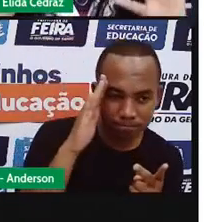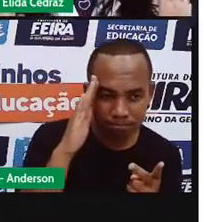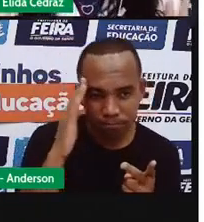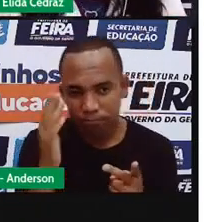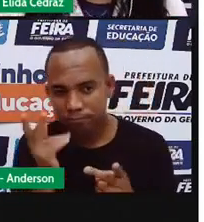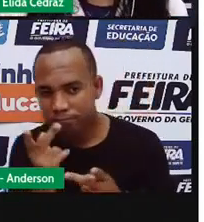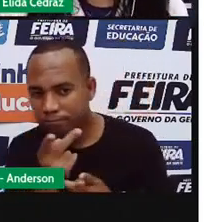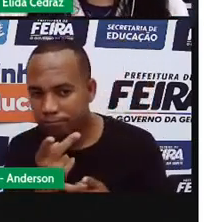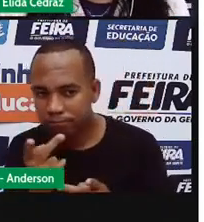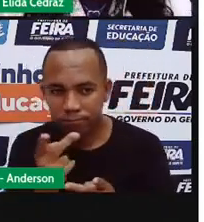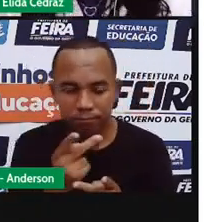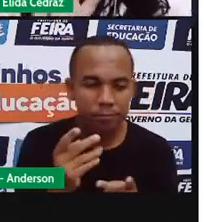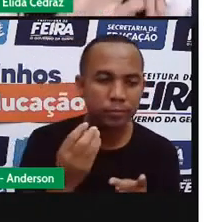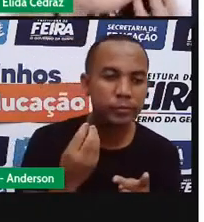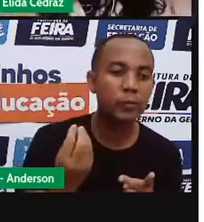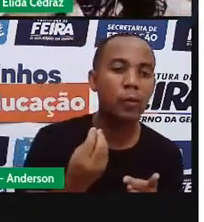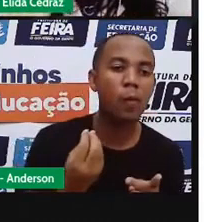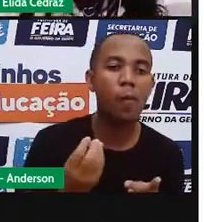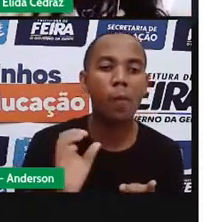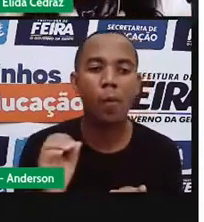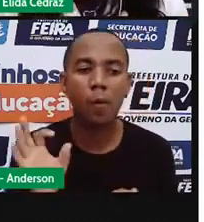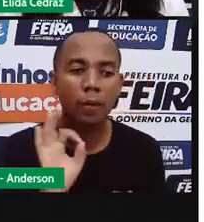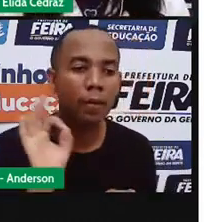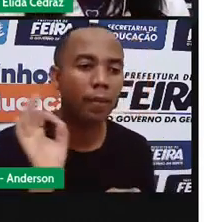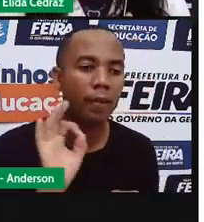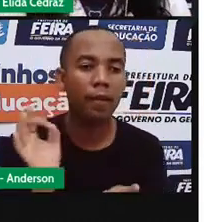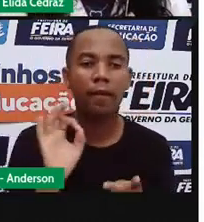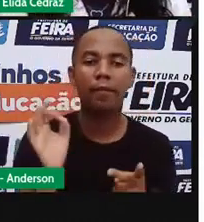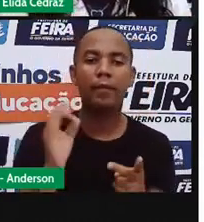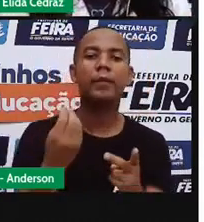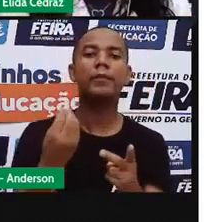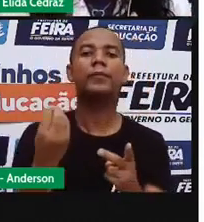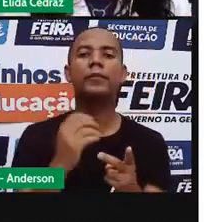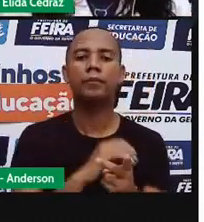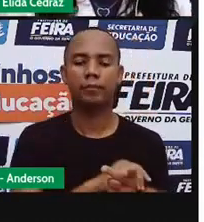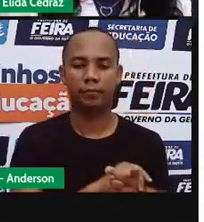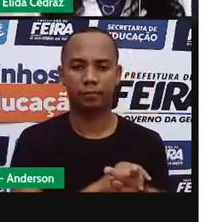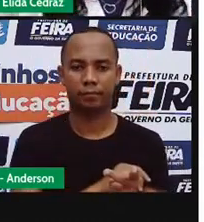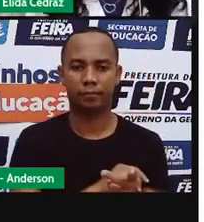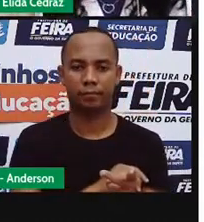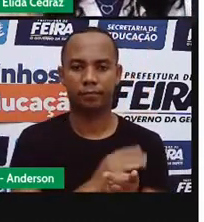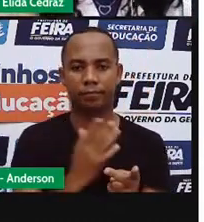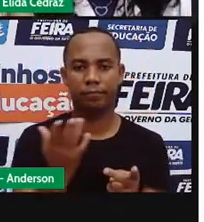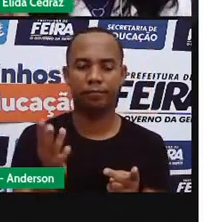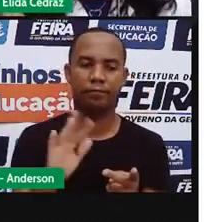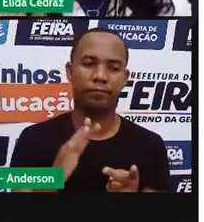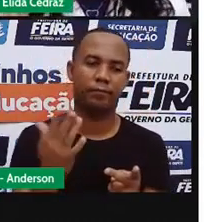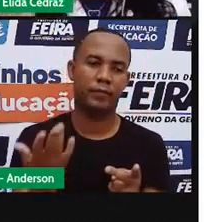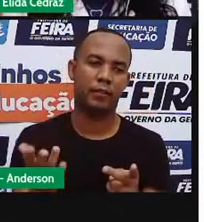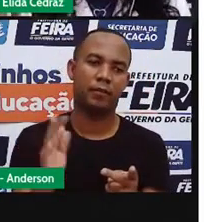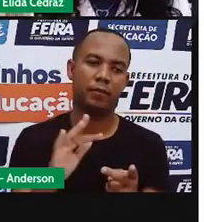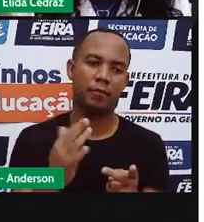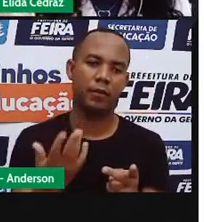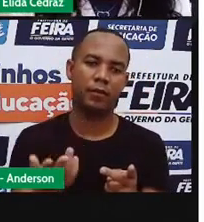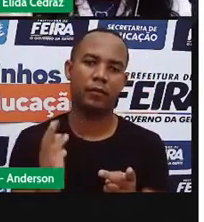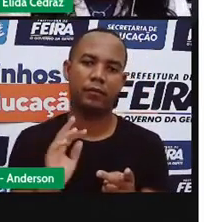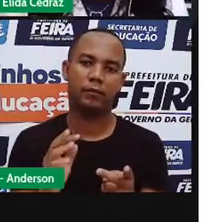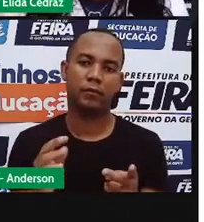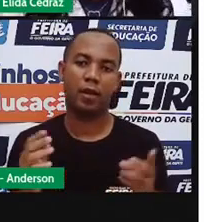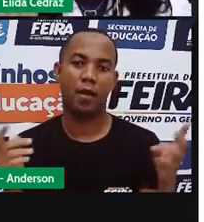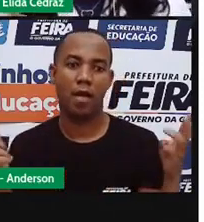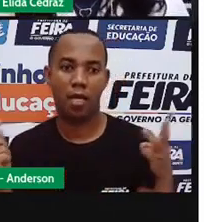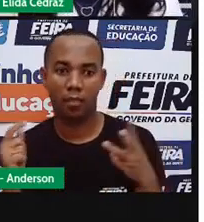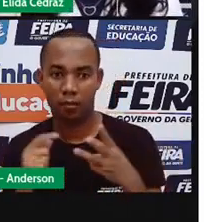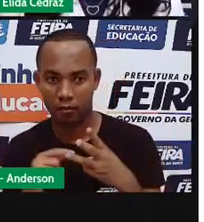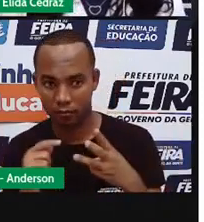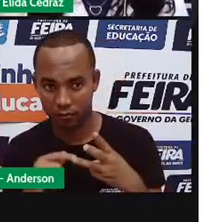afastar? Não deu para ver tudo direitinho? Isso, deu para ver assim, né? Mais ou menos.